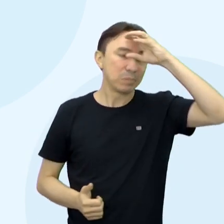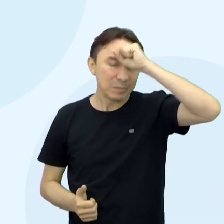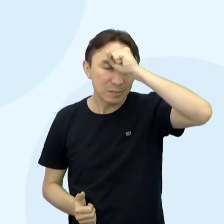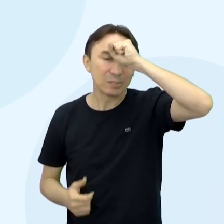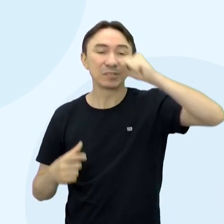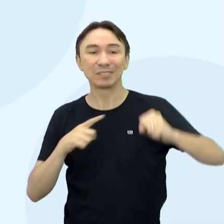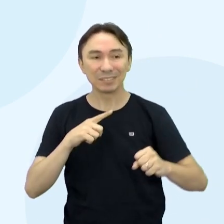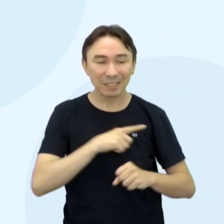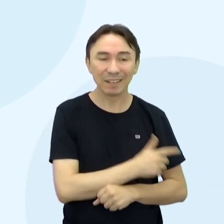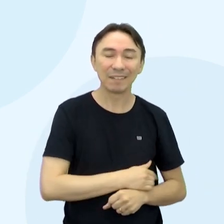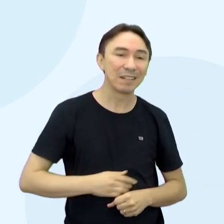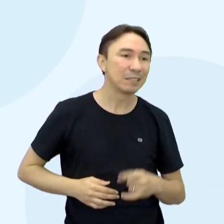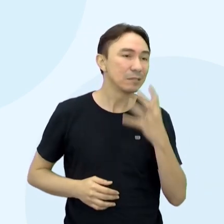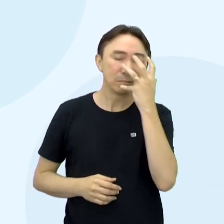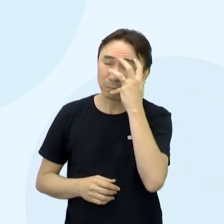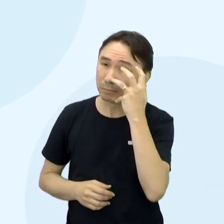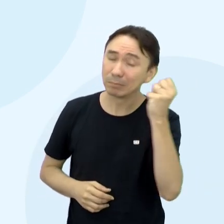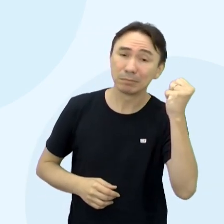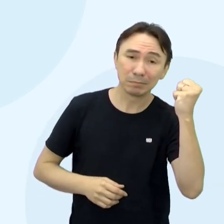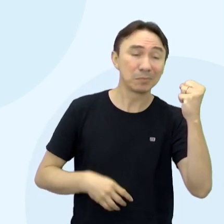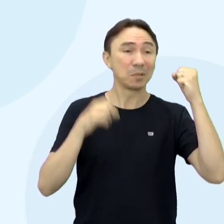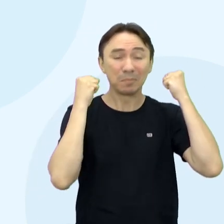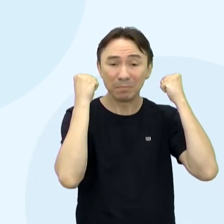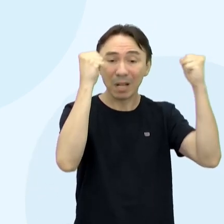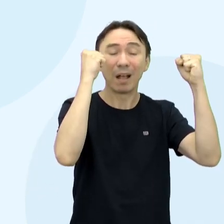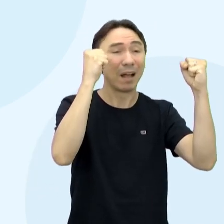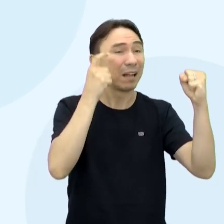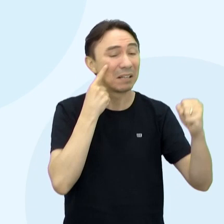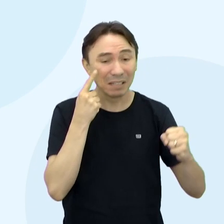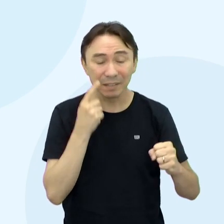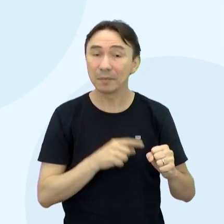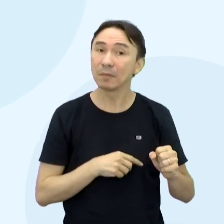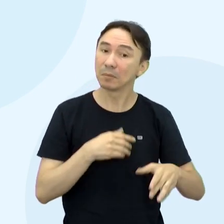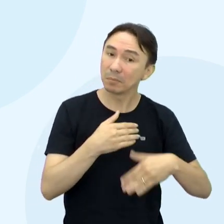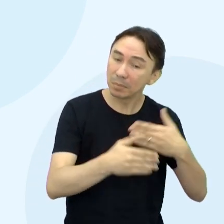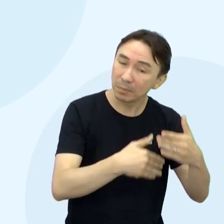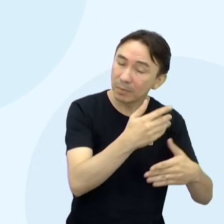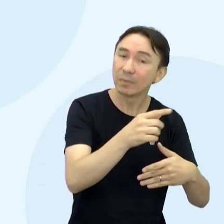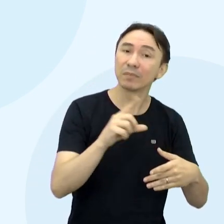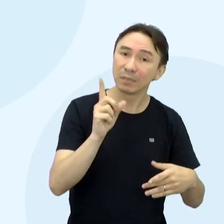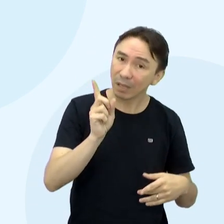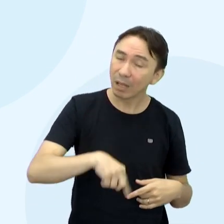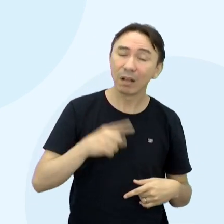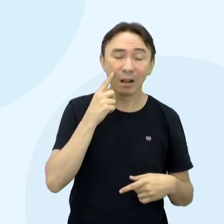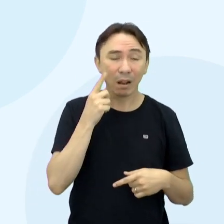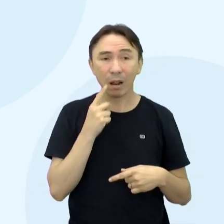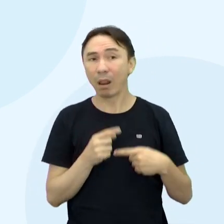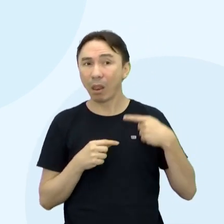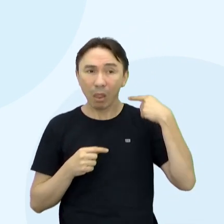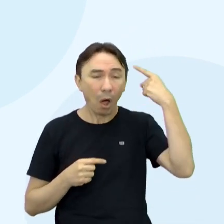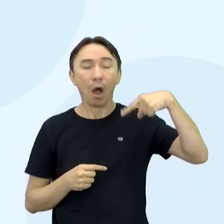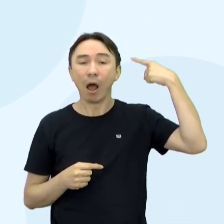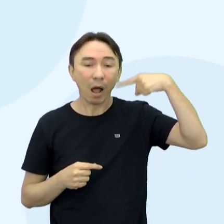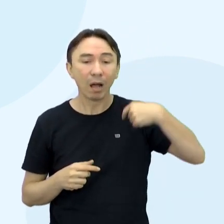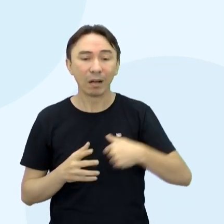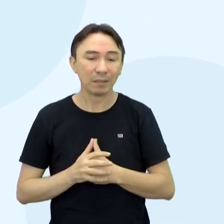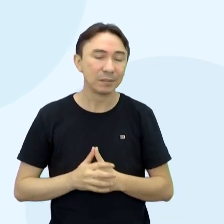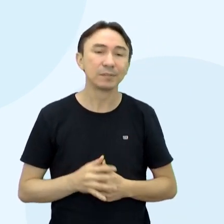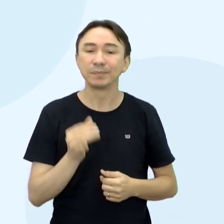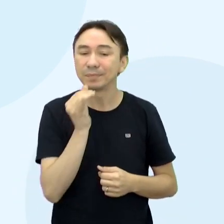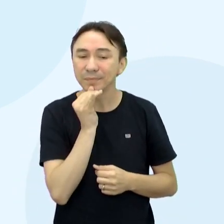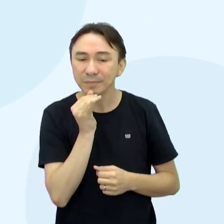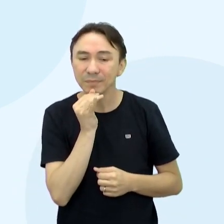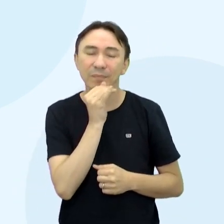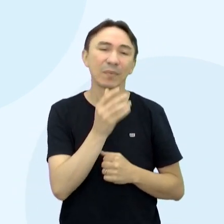Paixão de torcedor leva o cidadão às raias da loucura Como diria uma amiga Tipo aquela de usar ou não